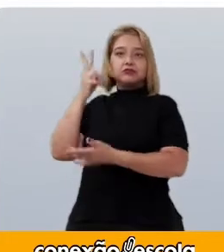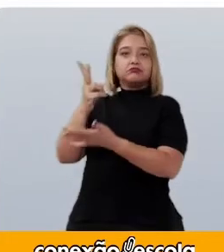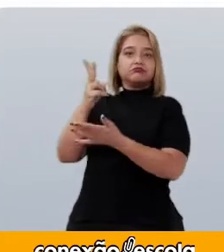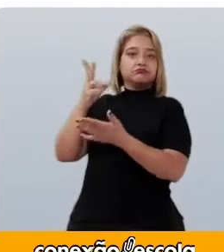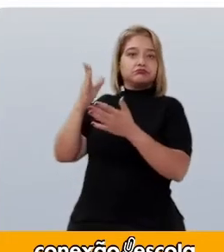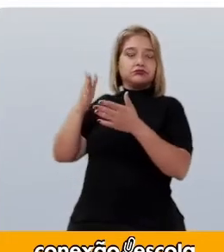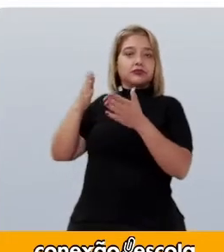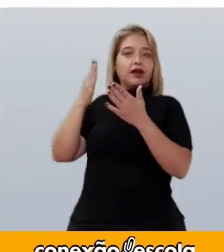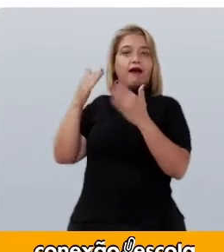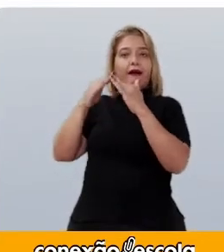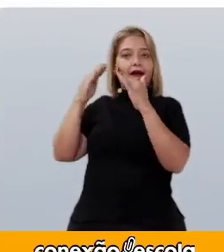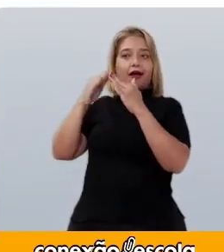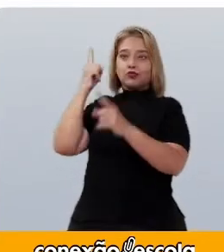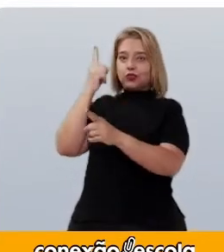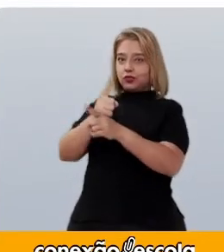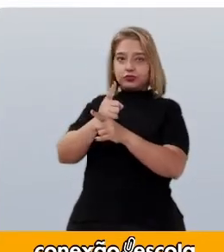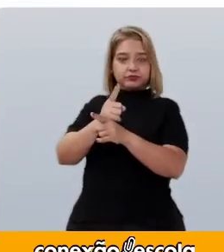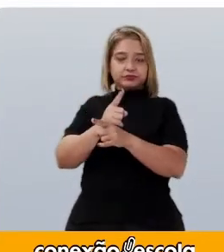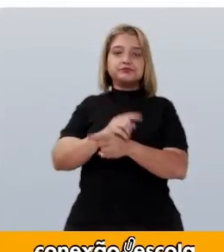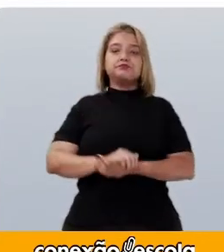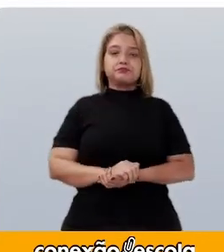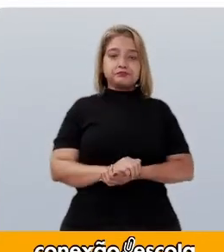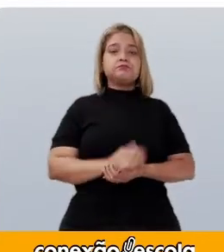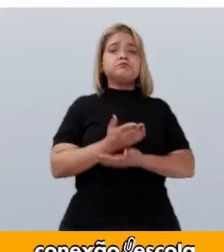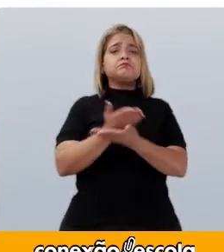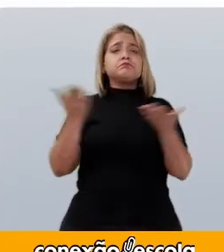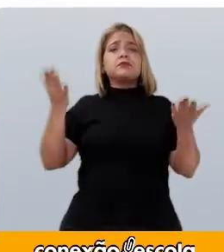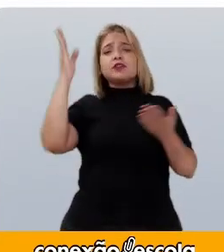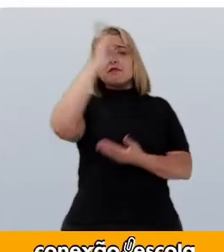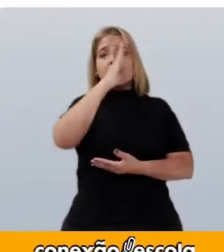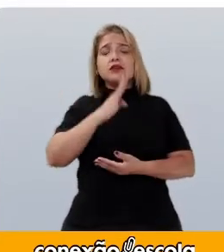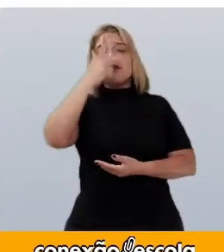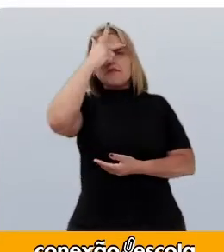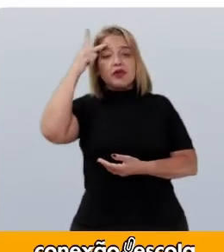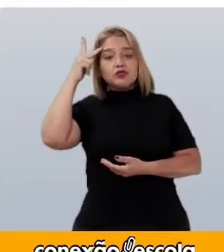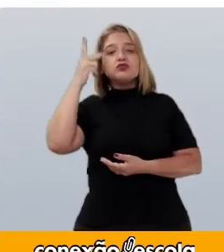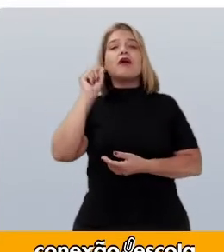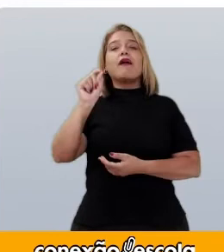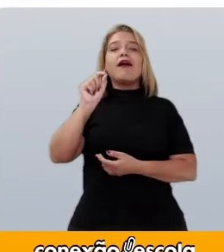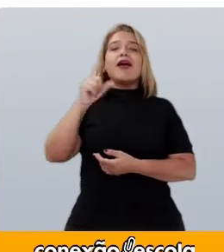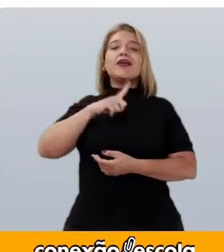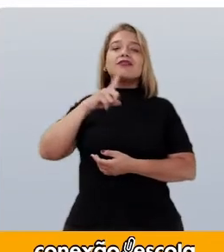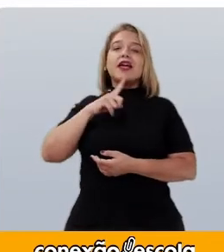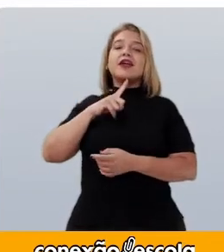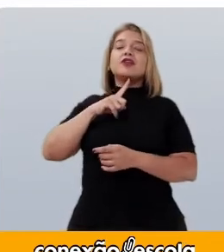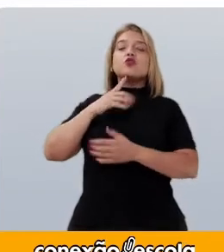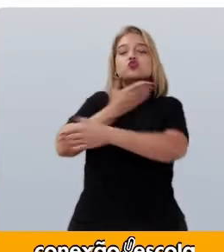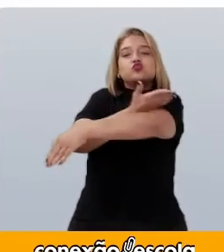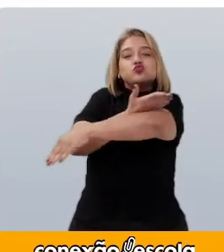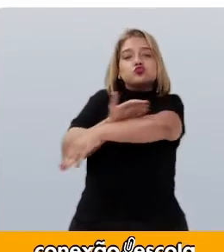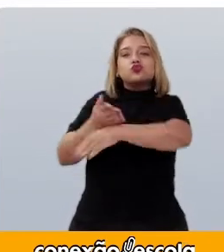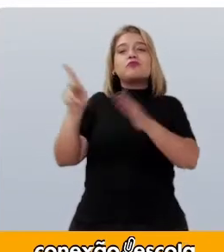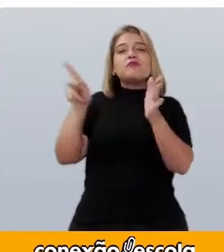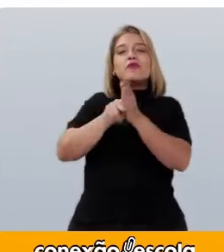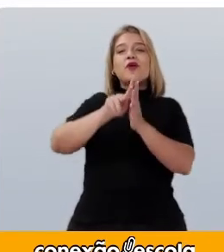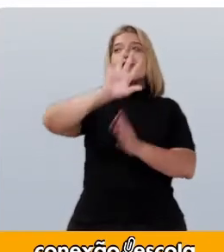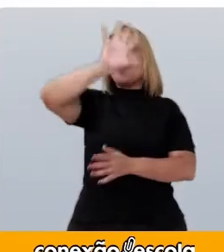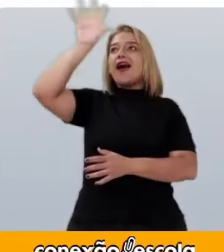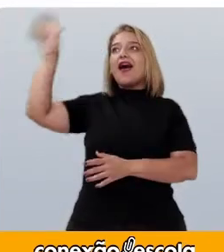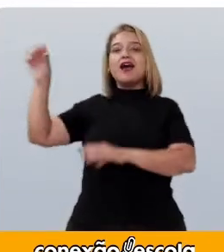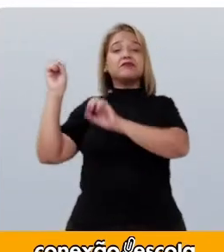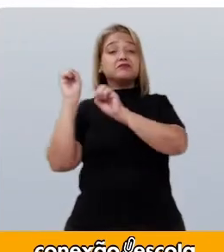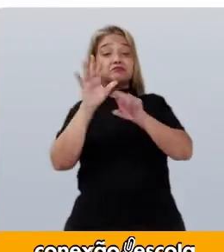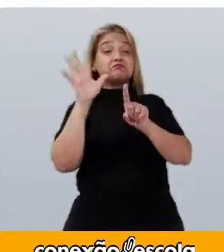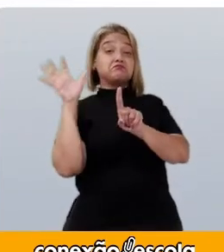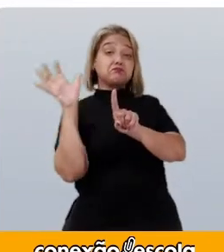contracosta africana Eram conhecidos Por suas habilidades Aprendidas Com os árabes Uma delas A capacidade De lidar Com os metais